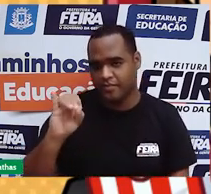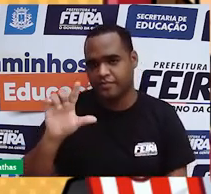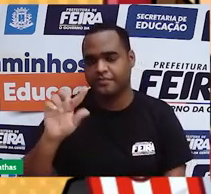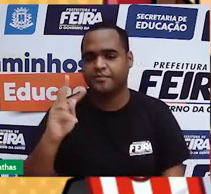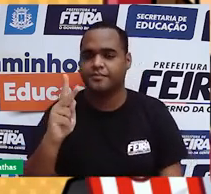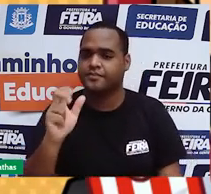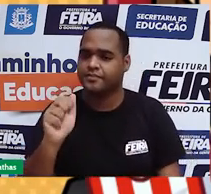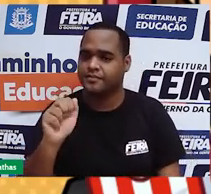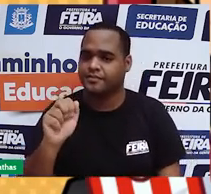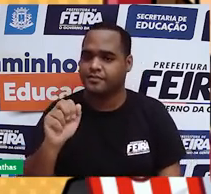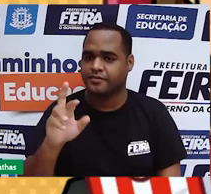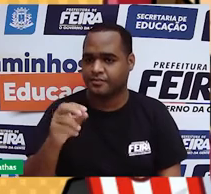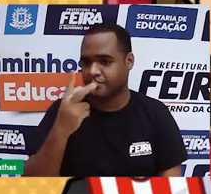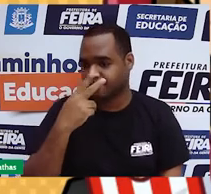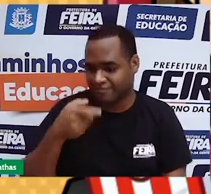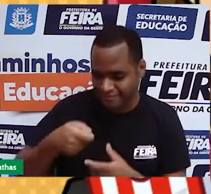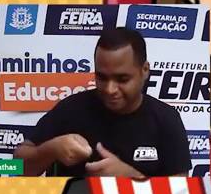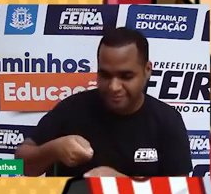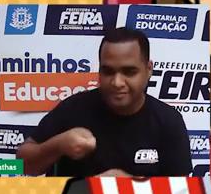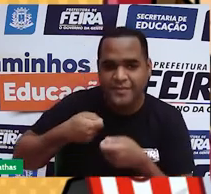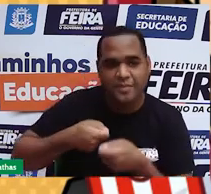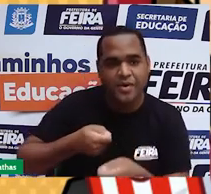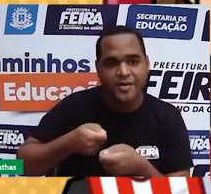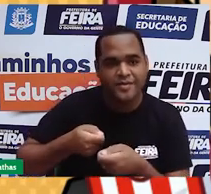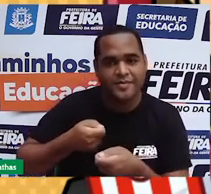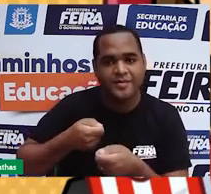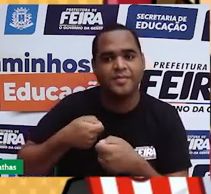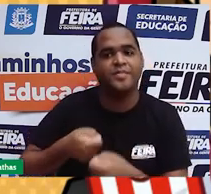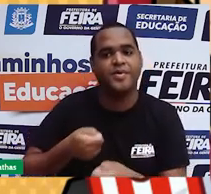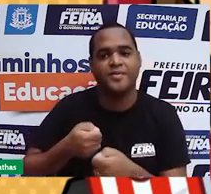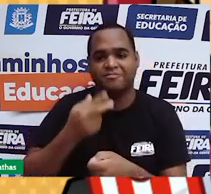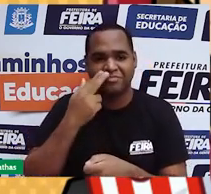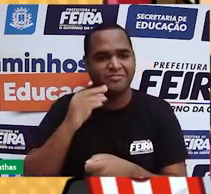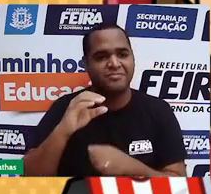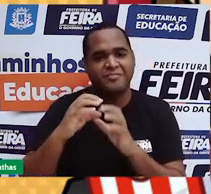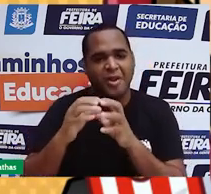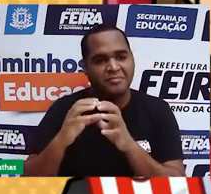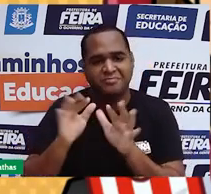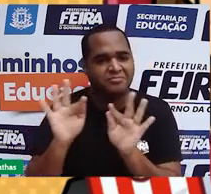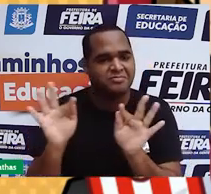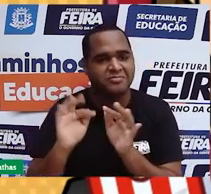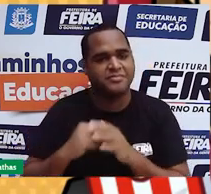exatamente por ser muito parecido com uma. Maciça e simplesmente uma bola.